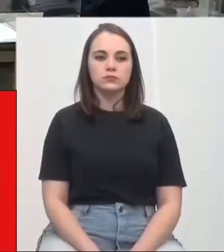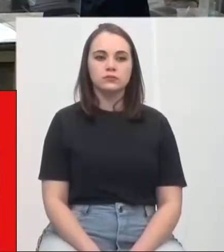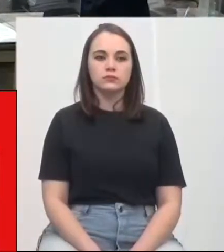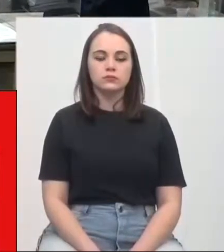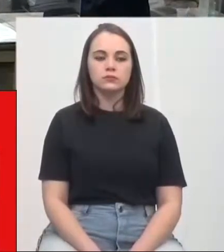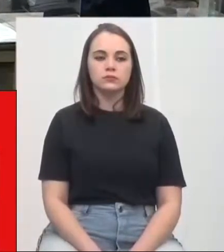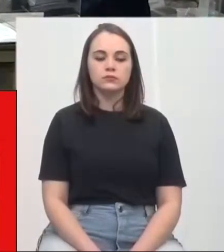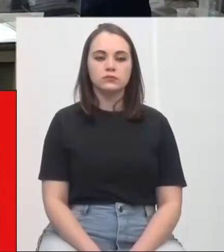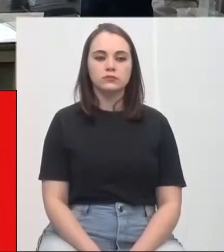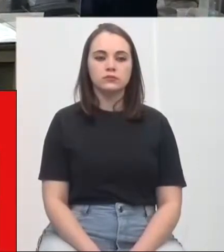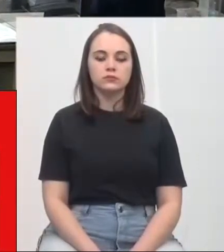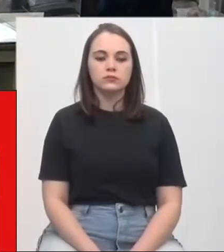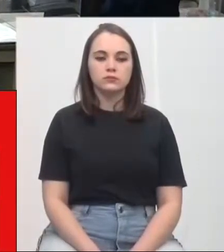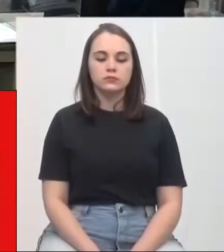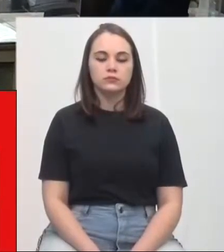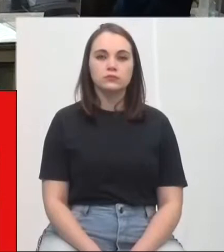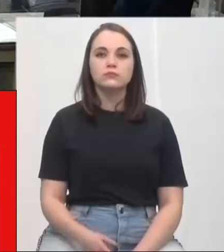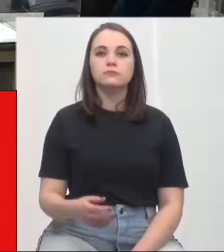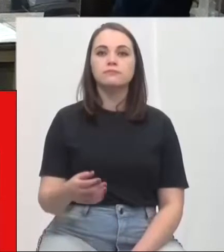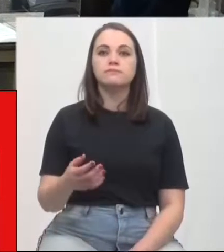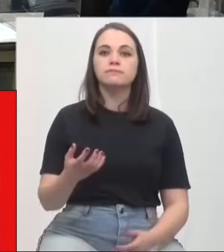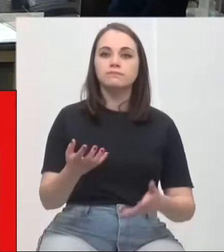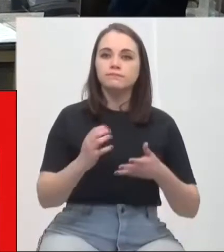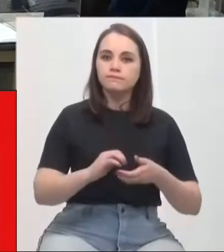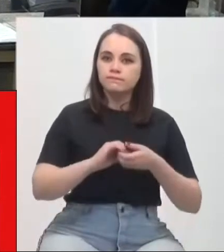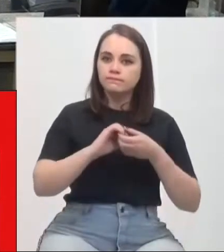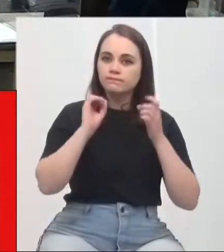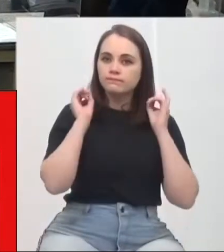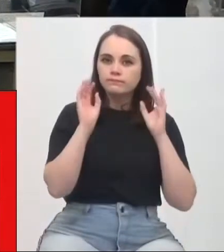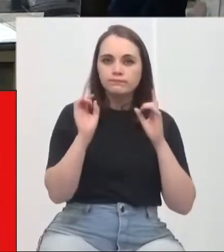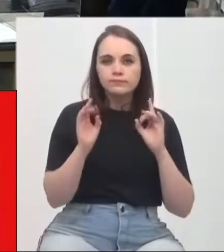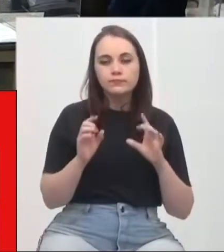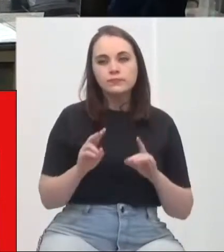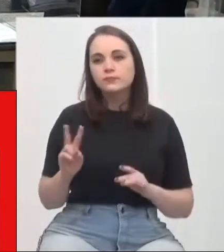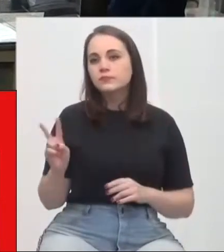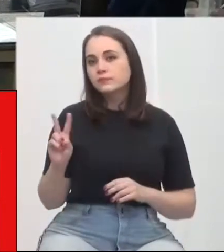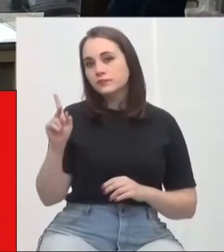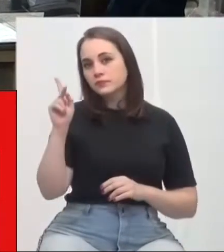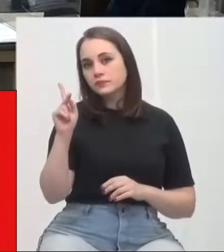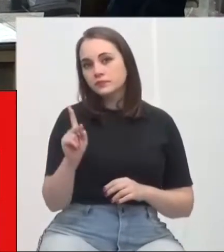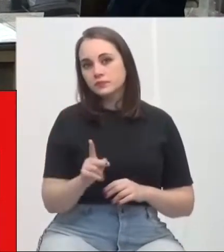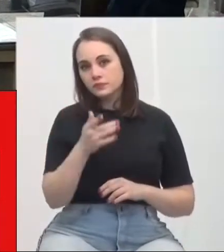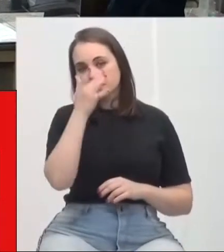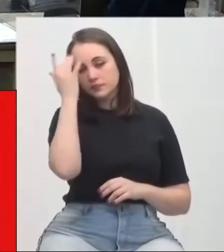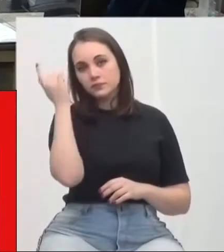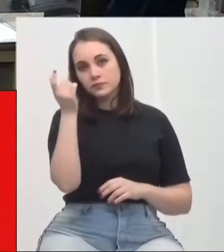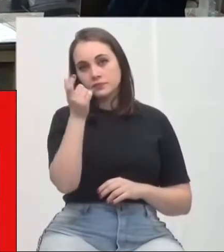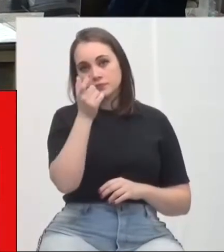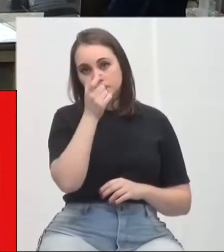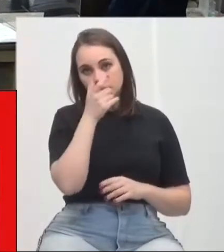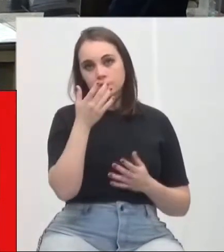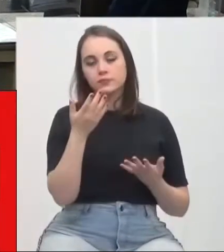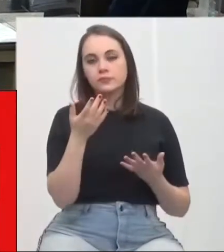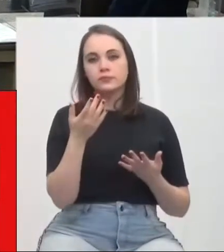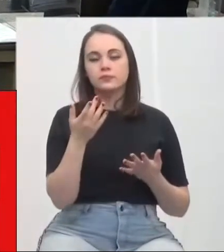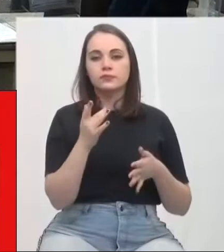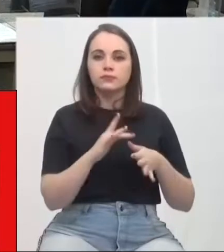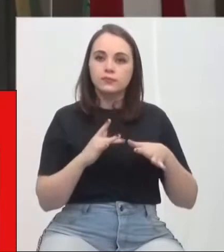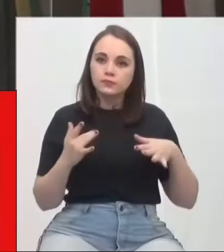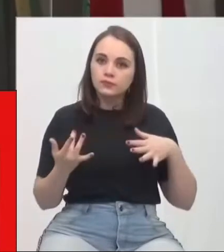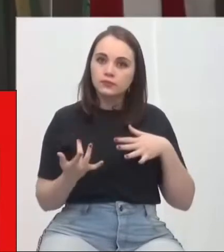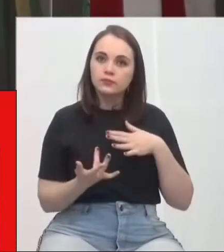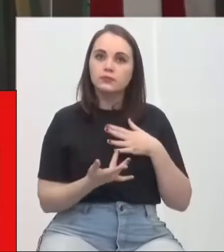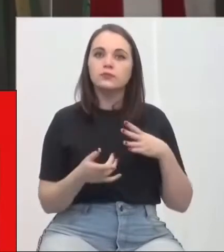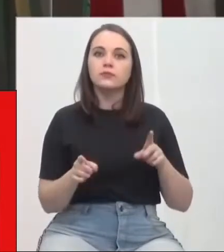Quero cumprimentar o senhor presidente, senhores vereadores, senhoras e vereadoras, todo o público que nos acompanha através das redes